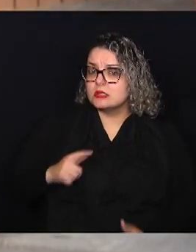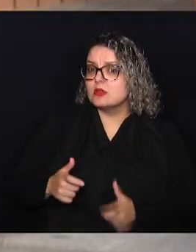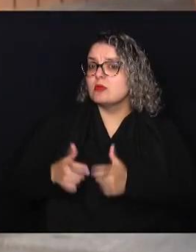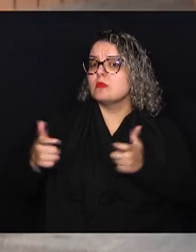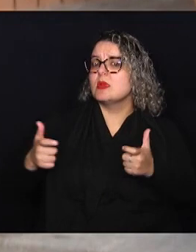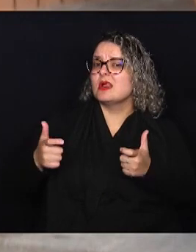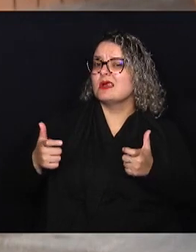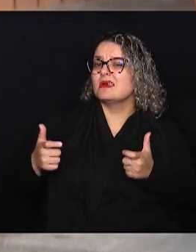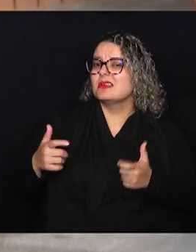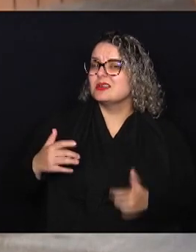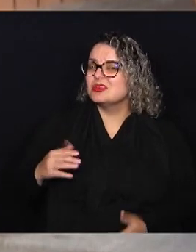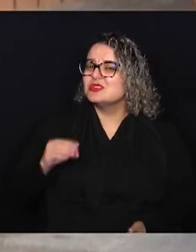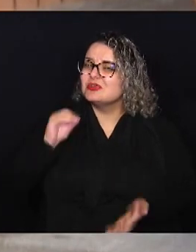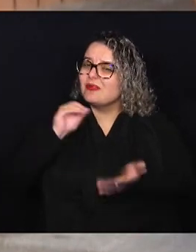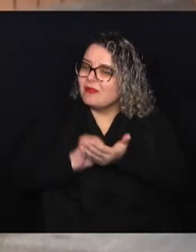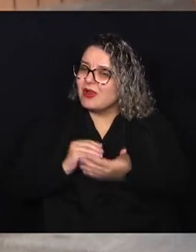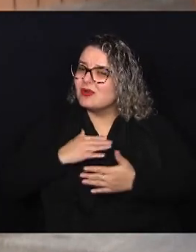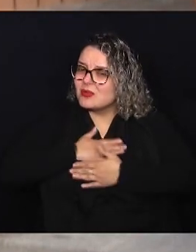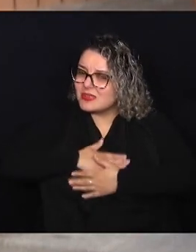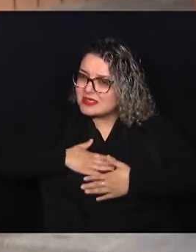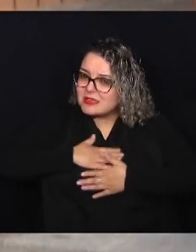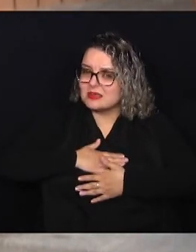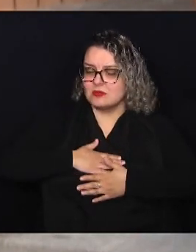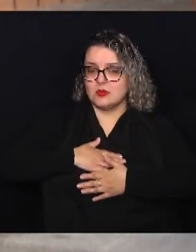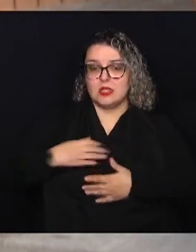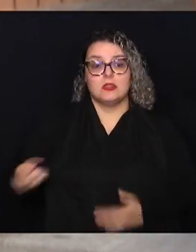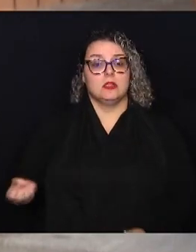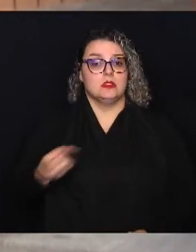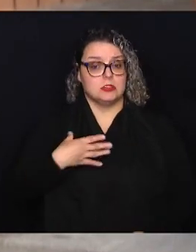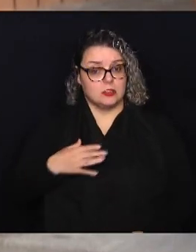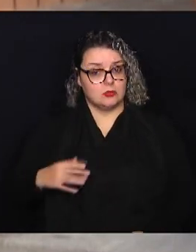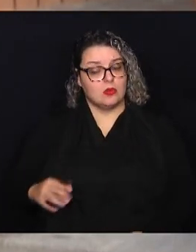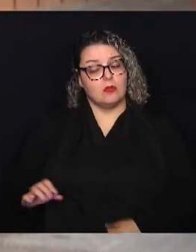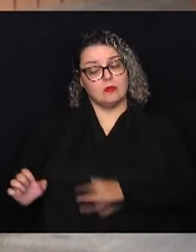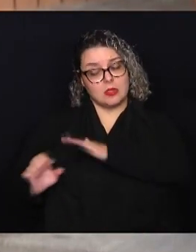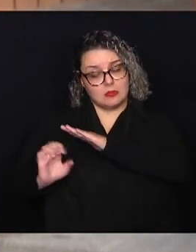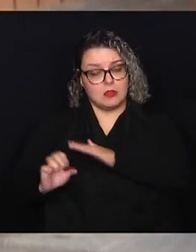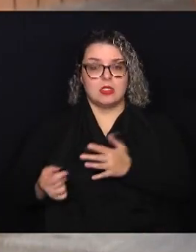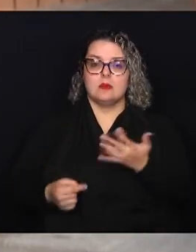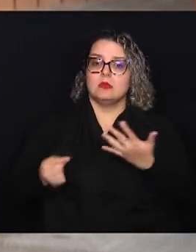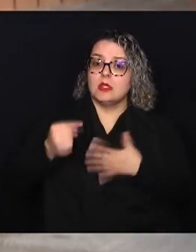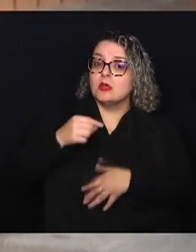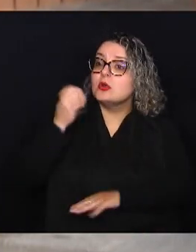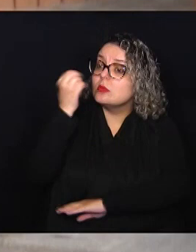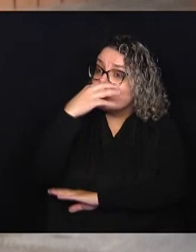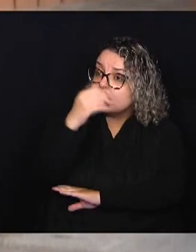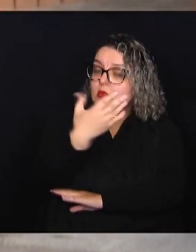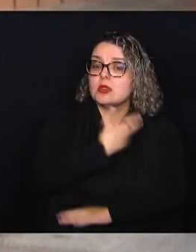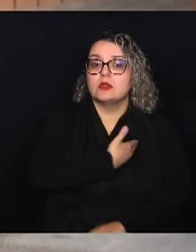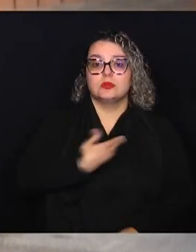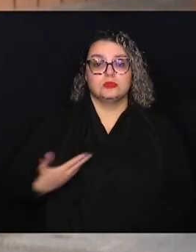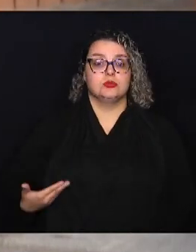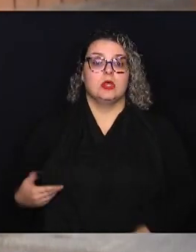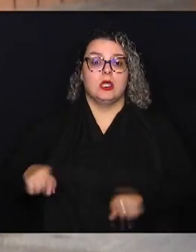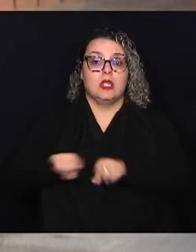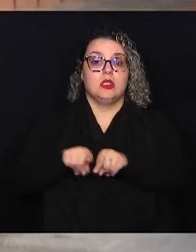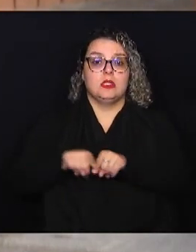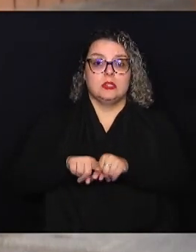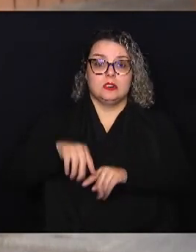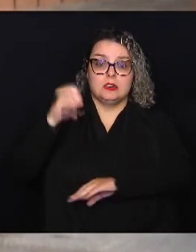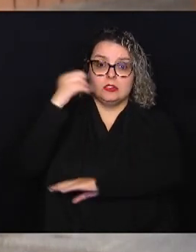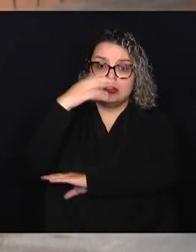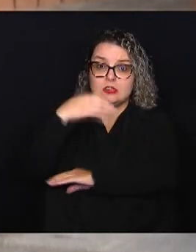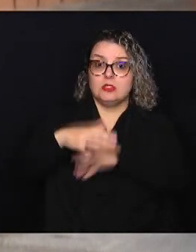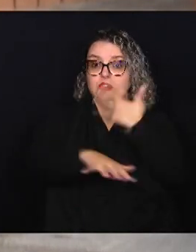insatisfação ainda por parte dessa nova operadora nas questões de iluminação pública e também nas iluminações de